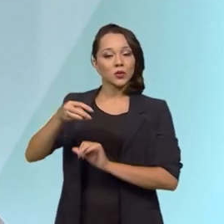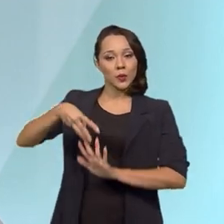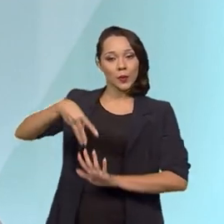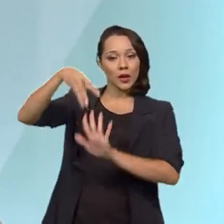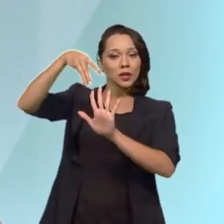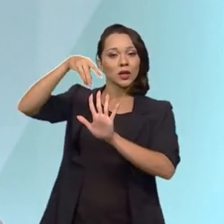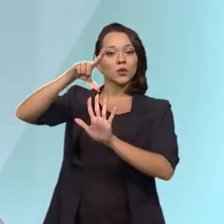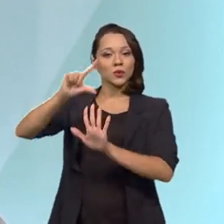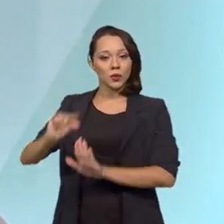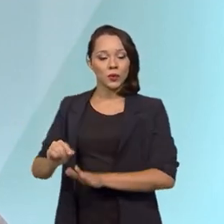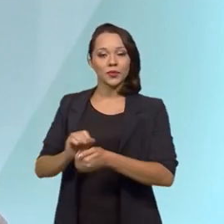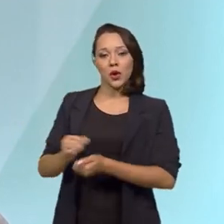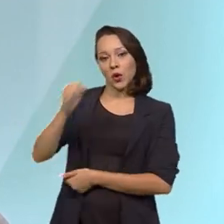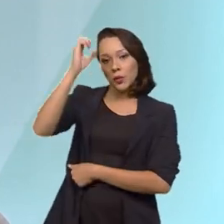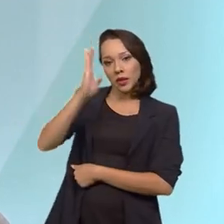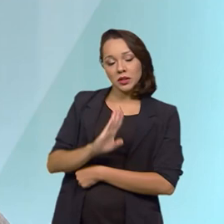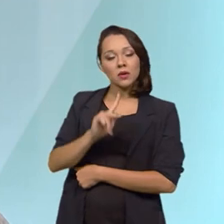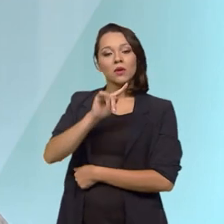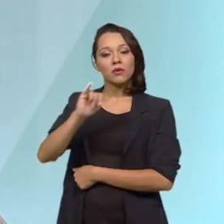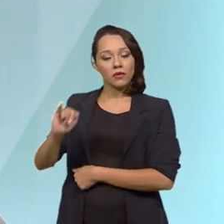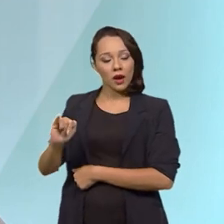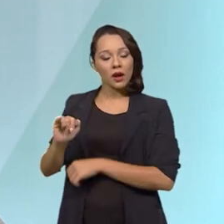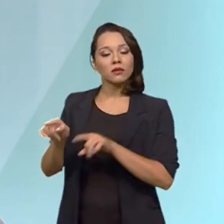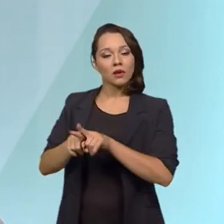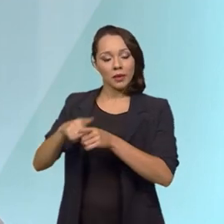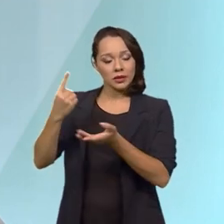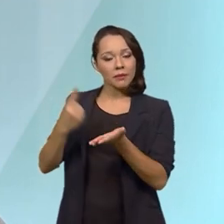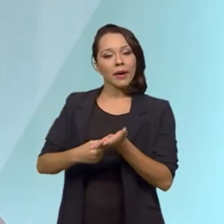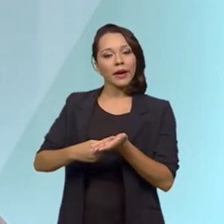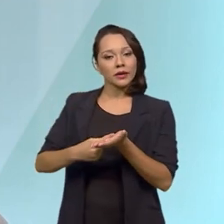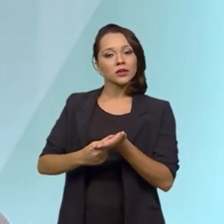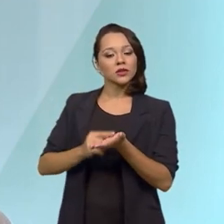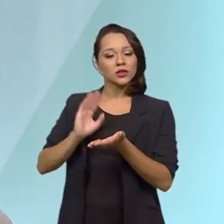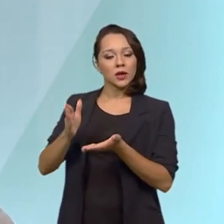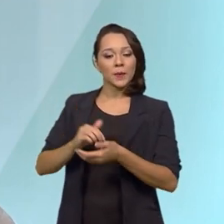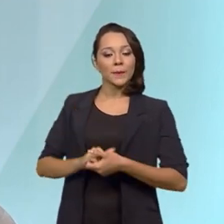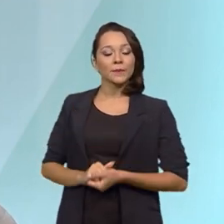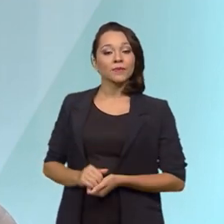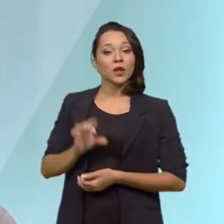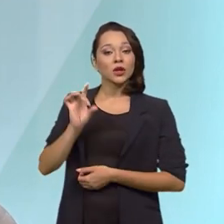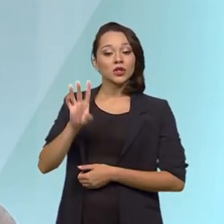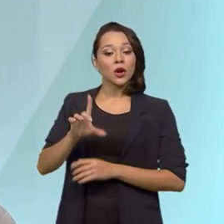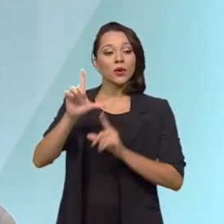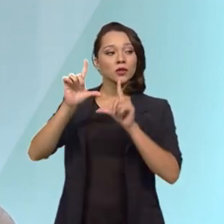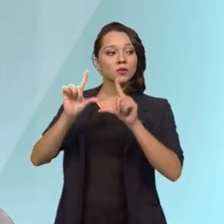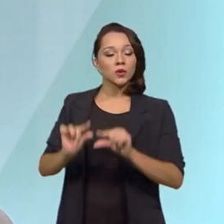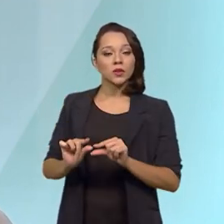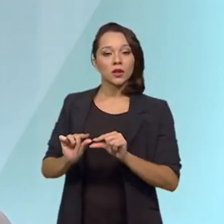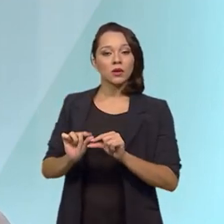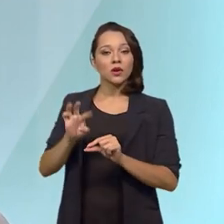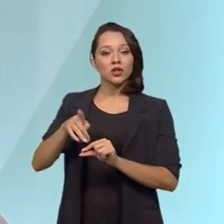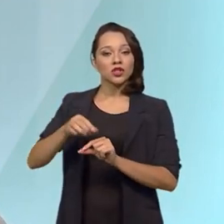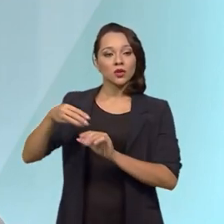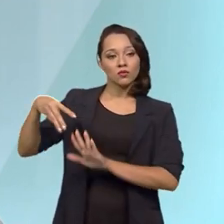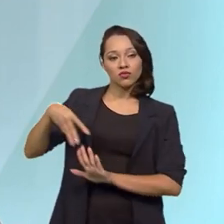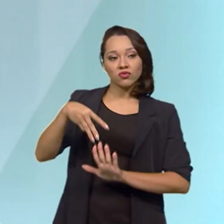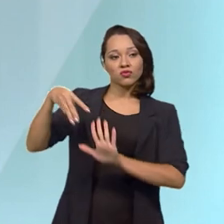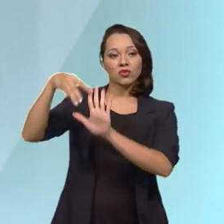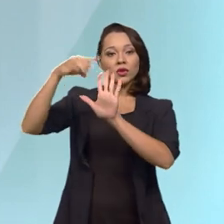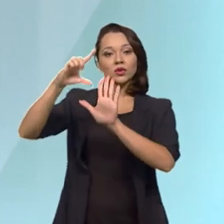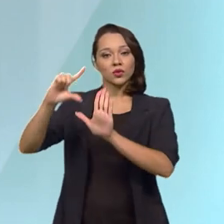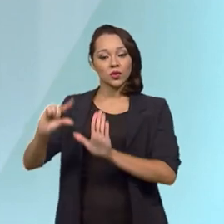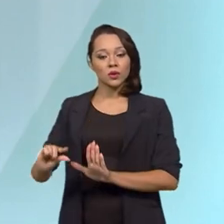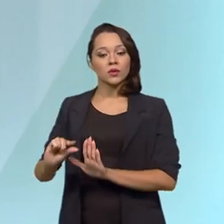metano. O Brasil vai fazer sua parte nesse acordo. somente com a redução de emissão de metano desses